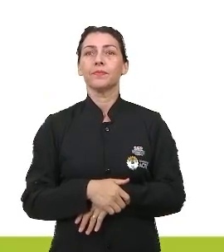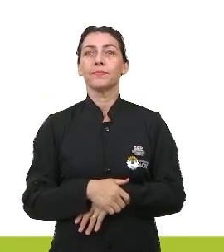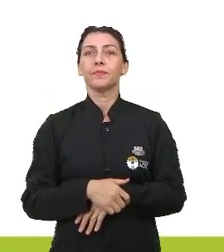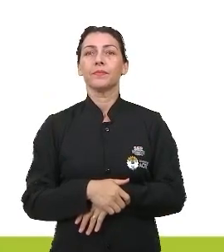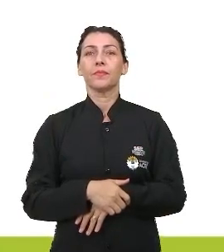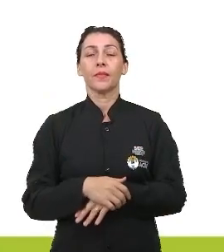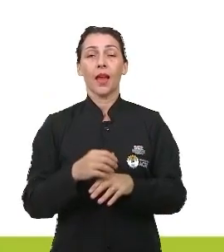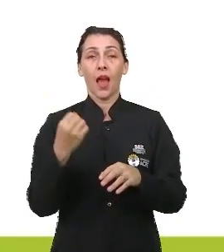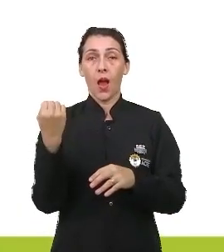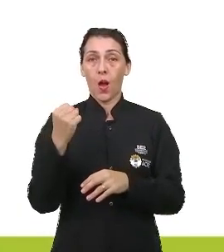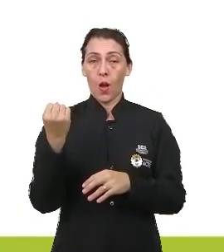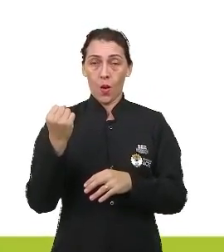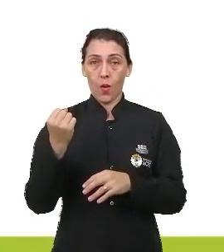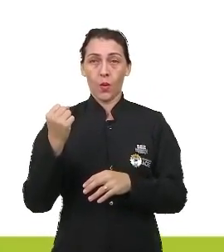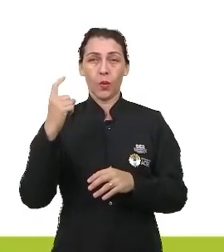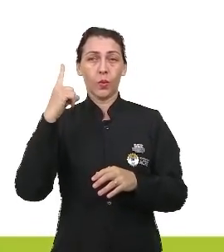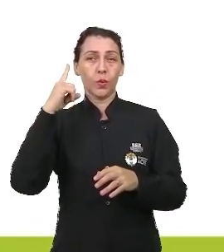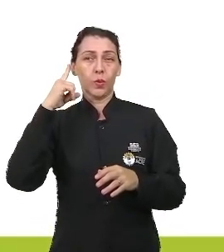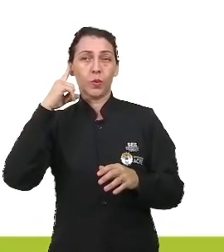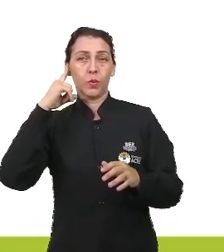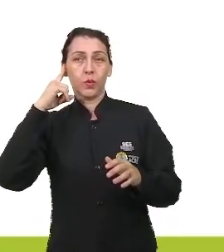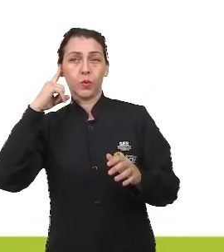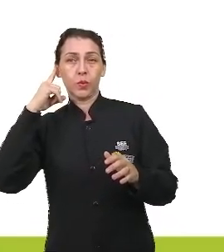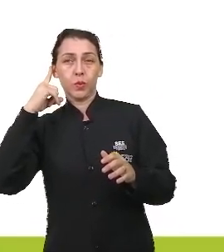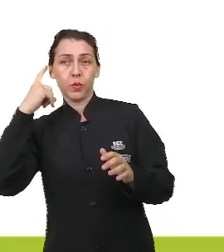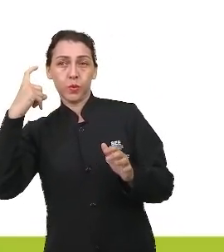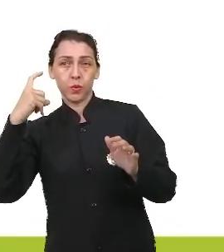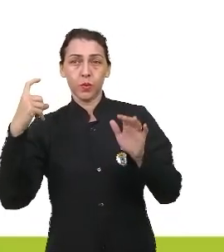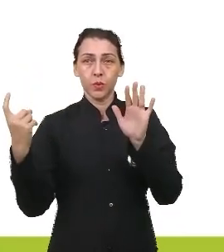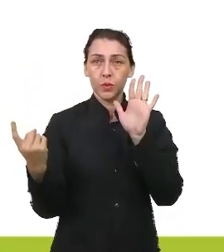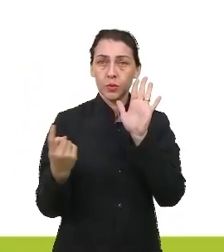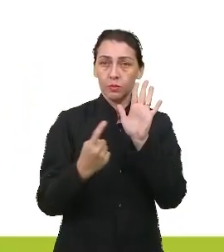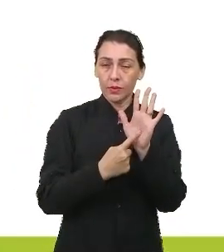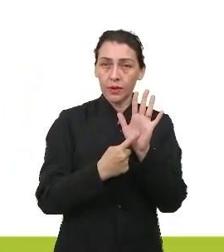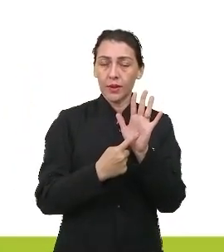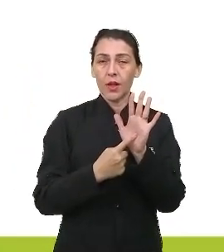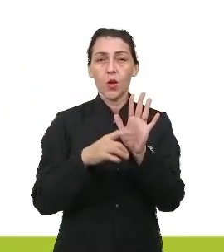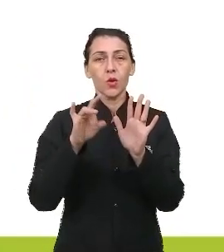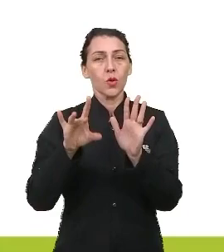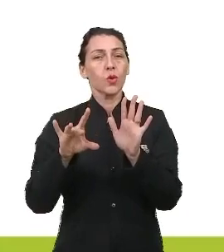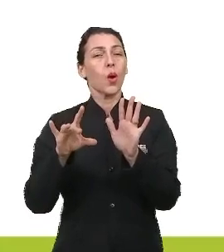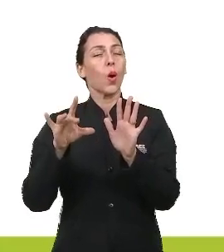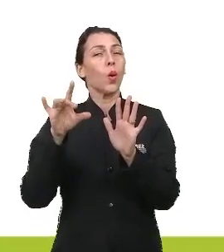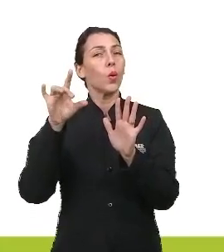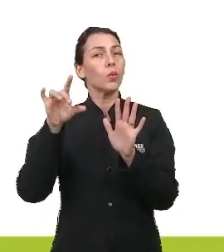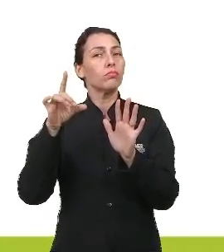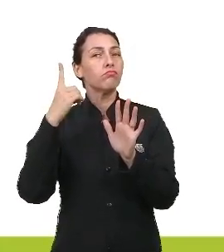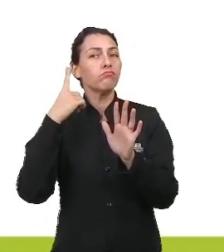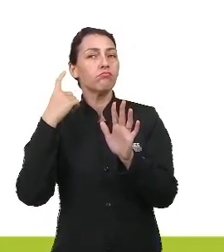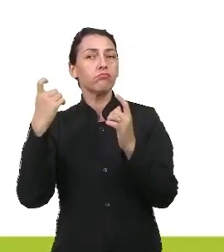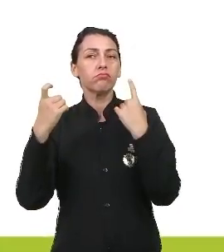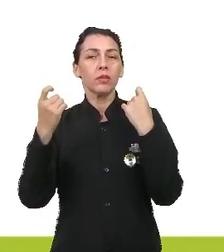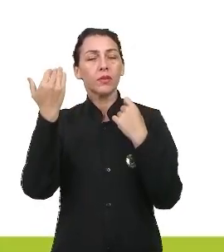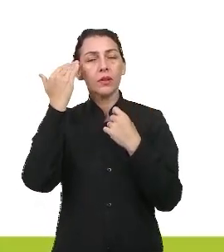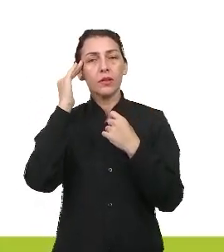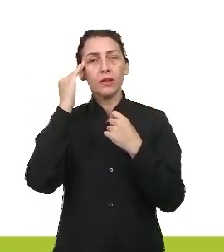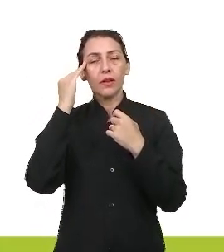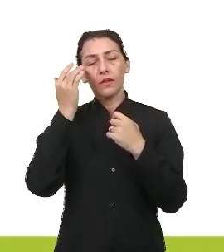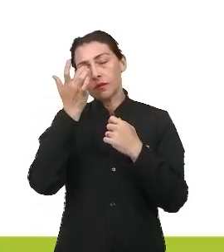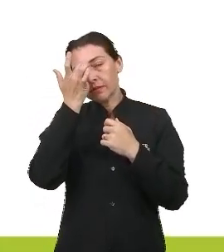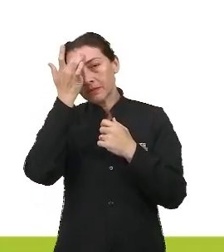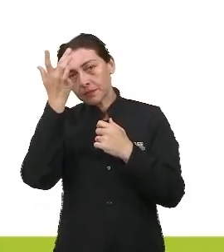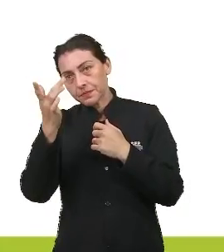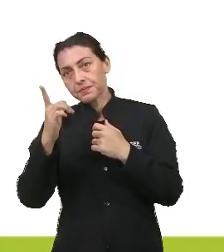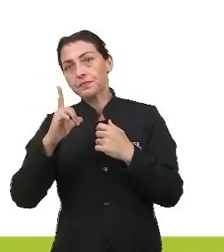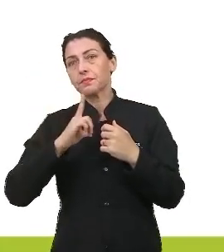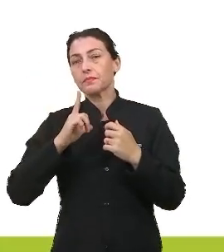Oito, nossa próxima figura de linguagem, a onomatopeia. Essa é muito simples, é de você compreender. É quando eu